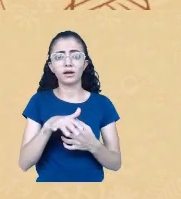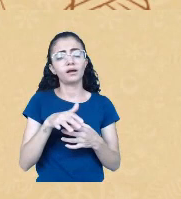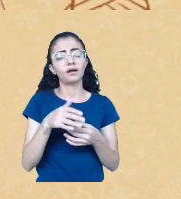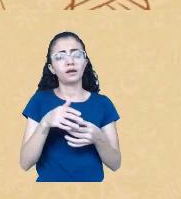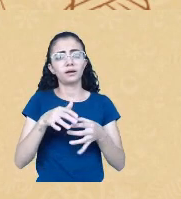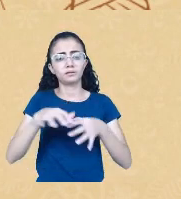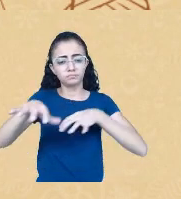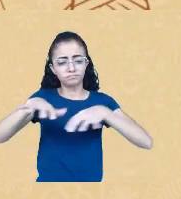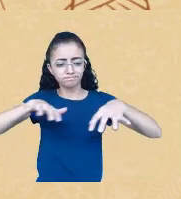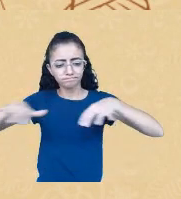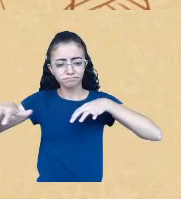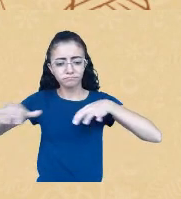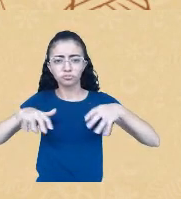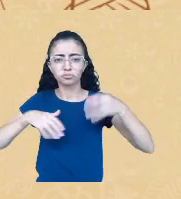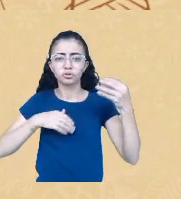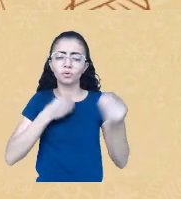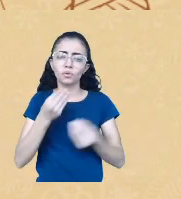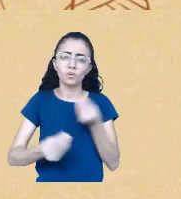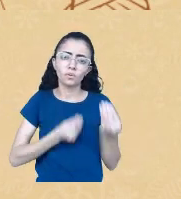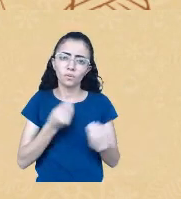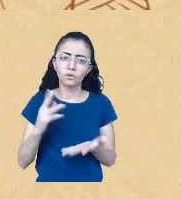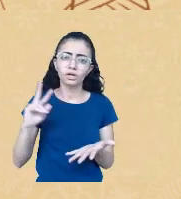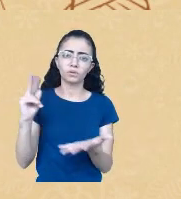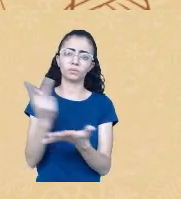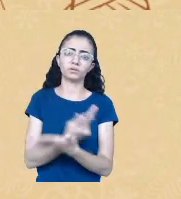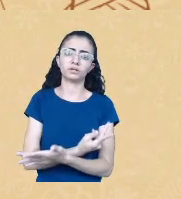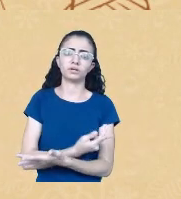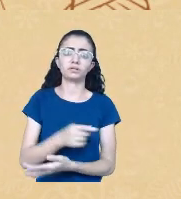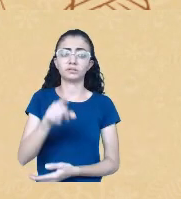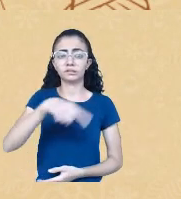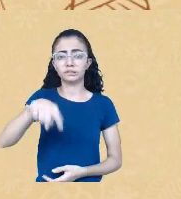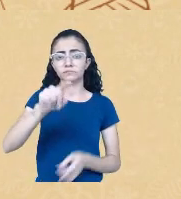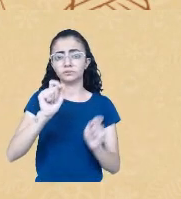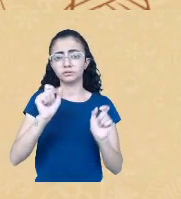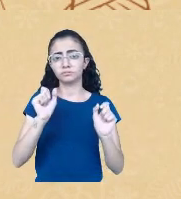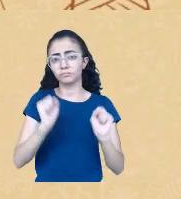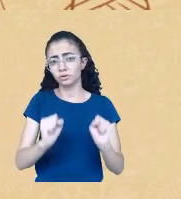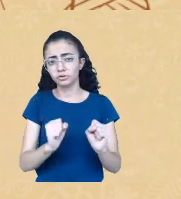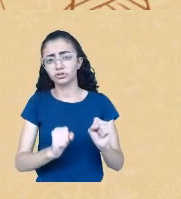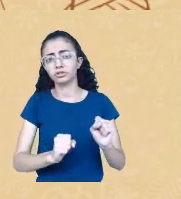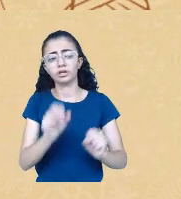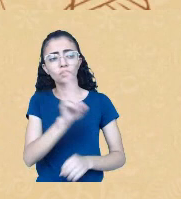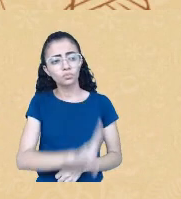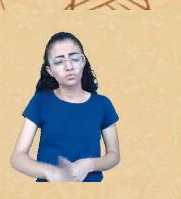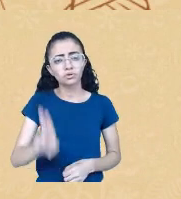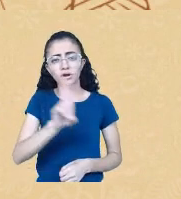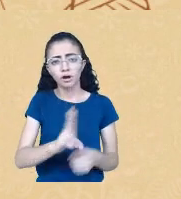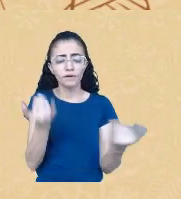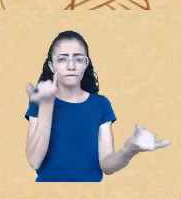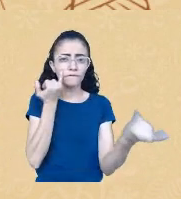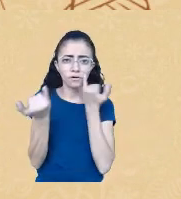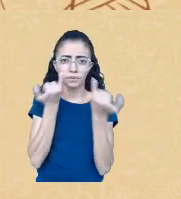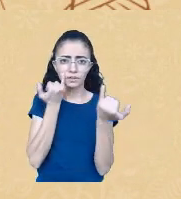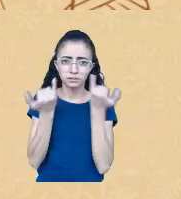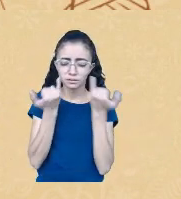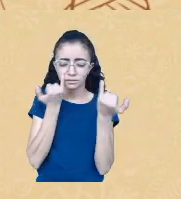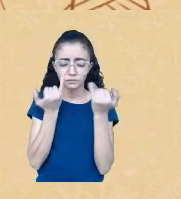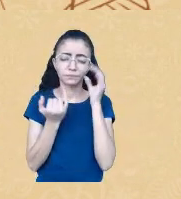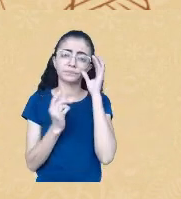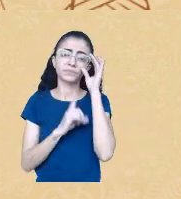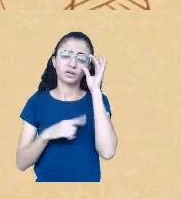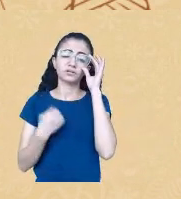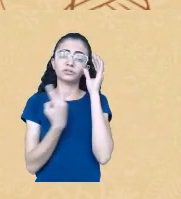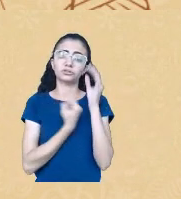né? Onde cada pessoa atua, para que... é algo até que, na nossa área, a gente sabe, né? Que para